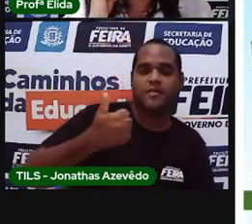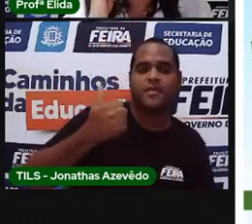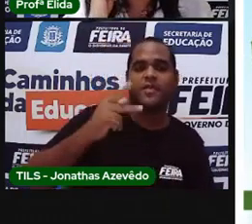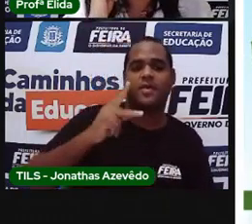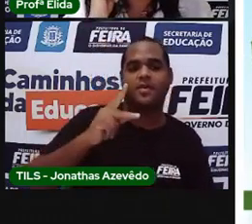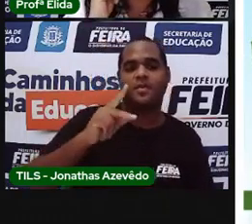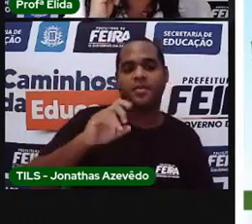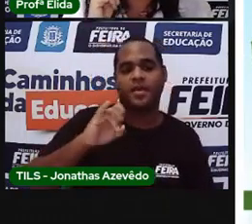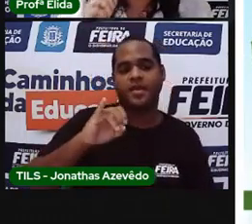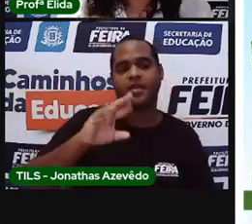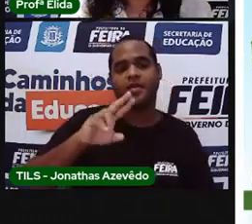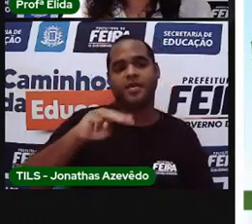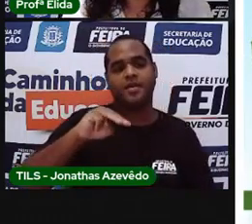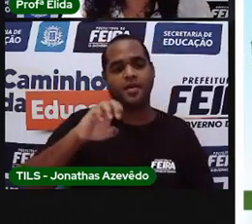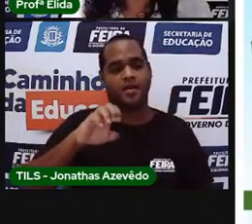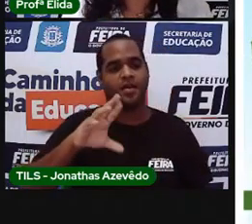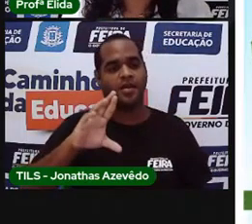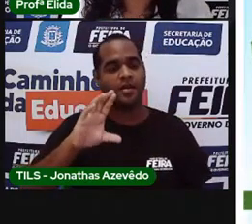Primeiro.